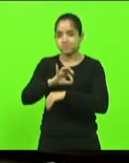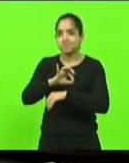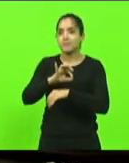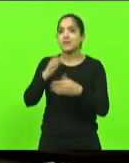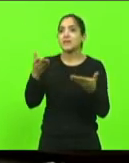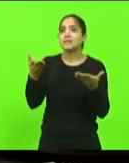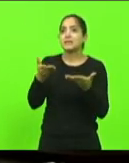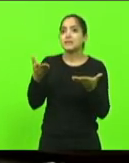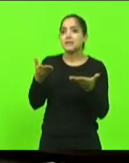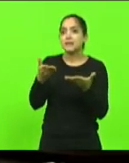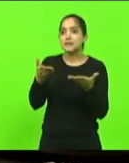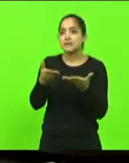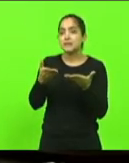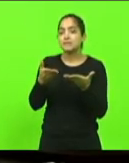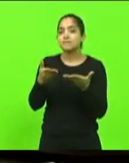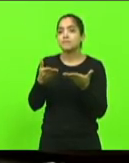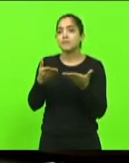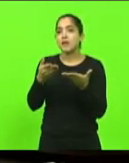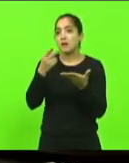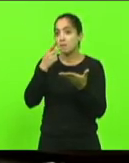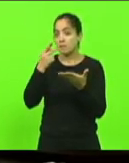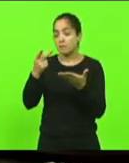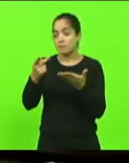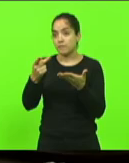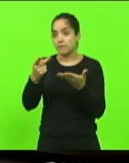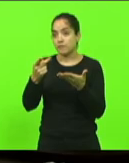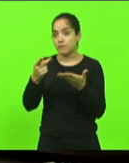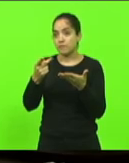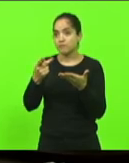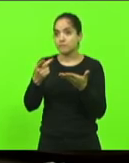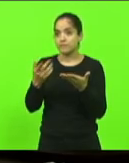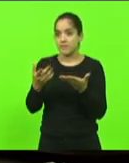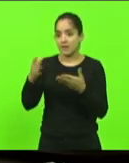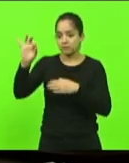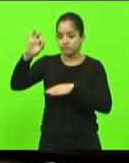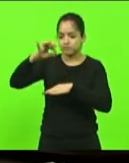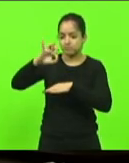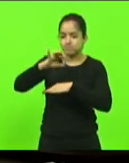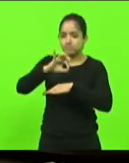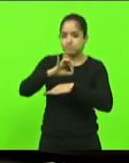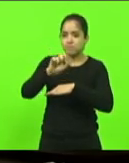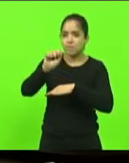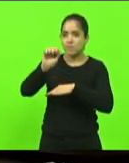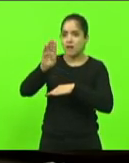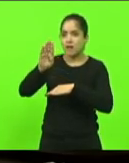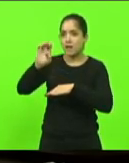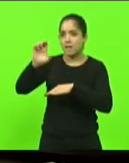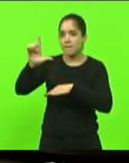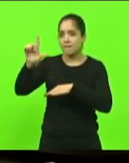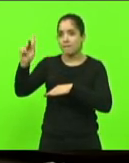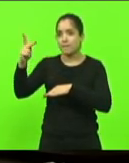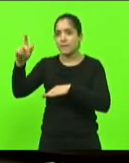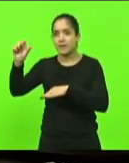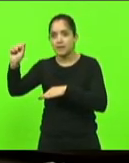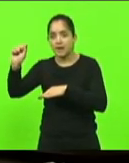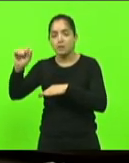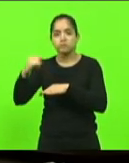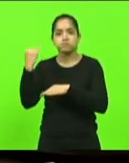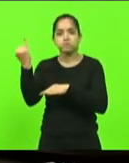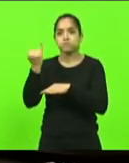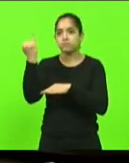encerrar de dizer de que este inseto abelha é extremamente importante